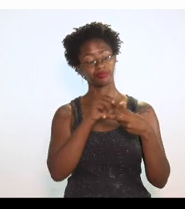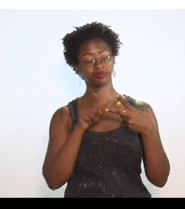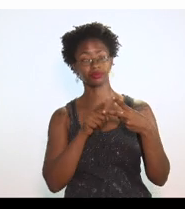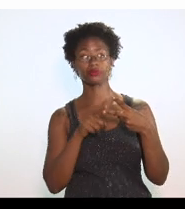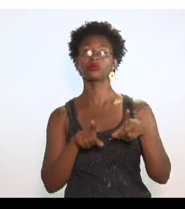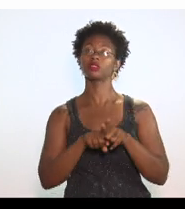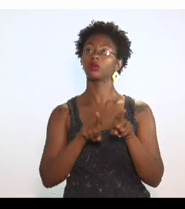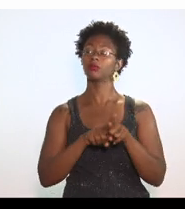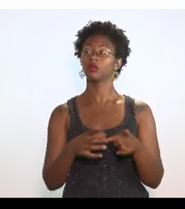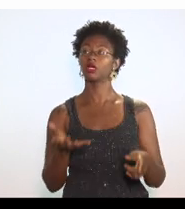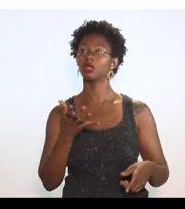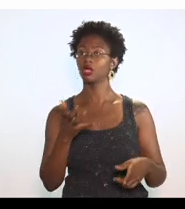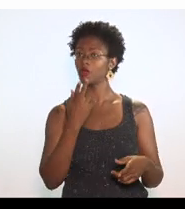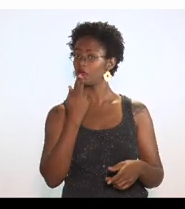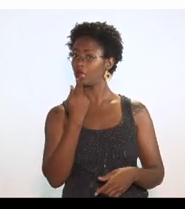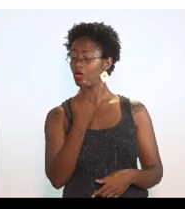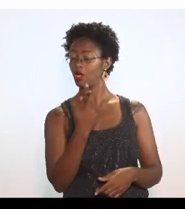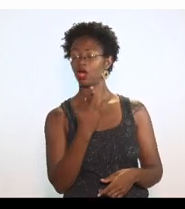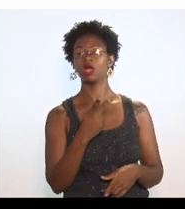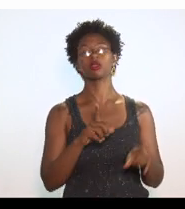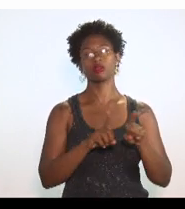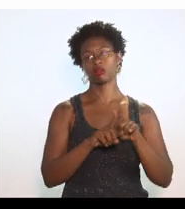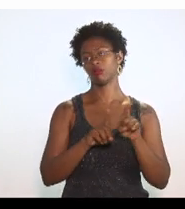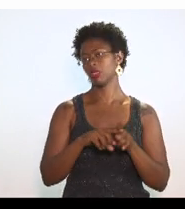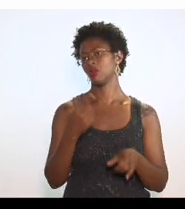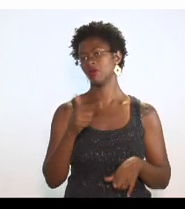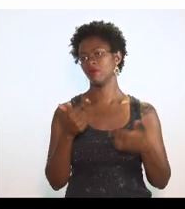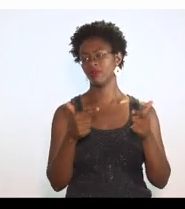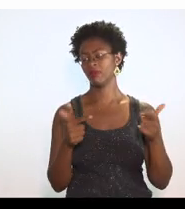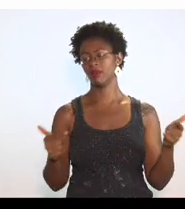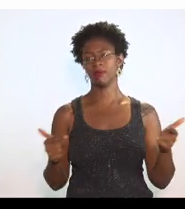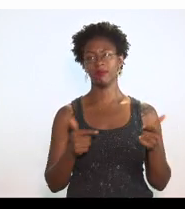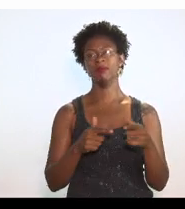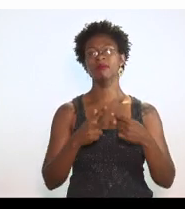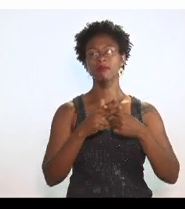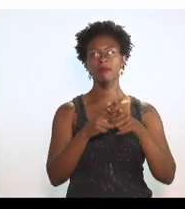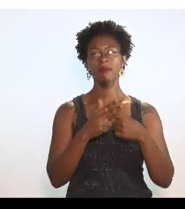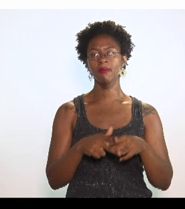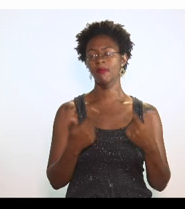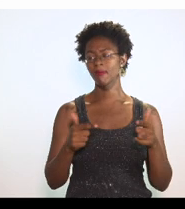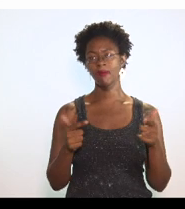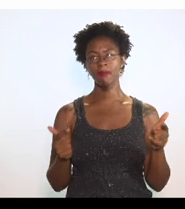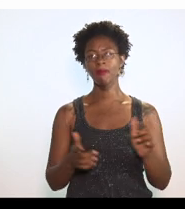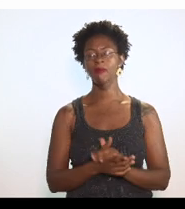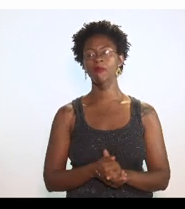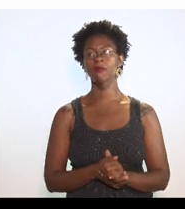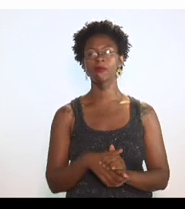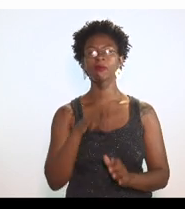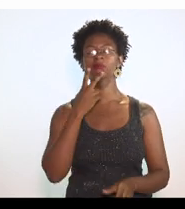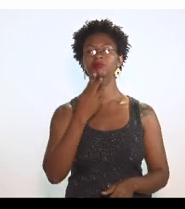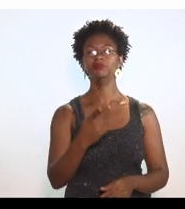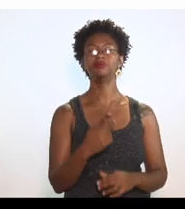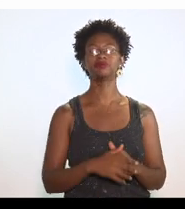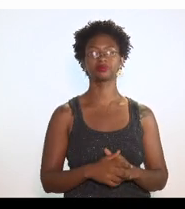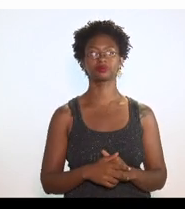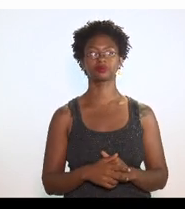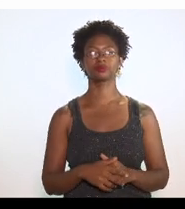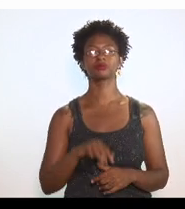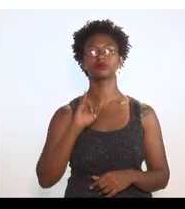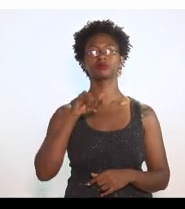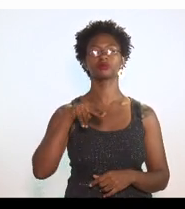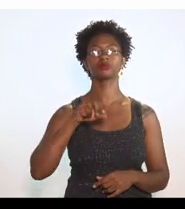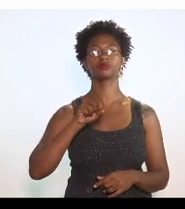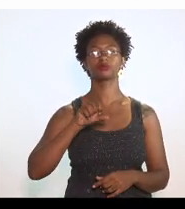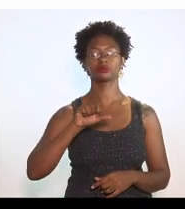gostaria de destacar e que não tem em nenhuma emenda é em relação ao inciso 3 do projeto de lei que